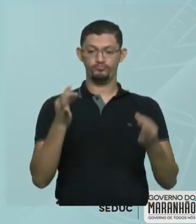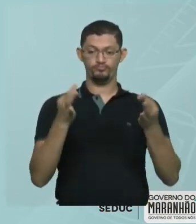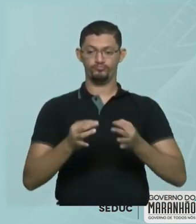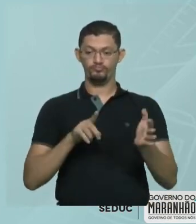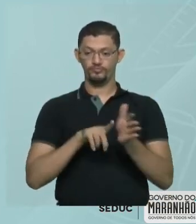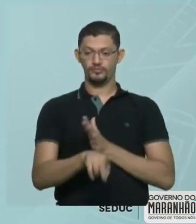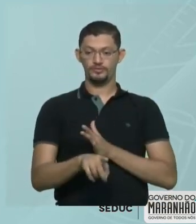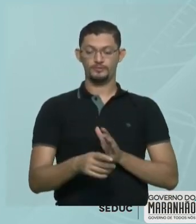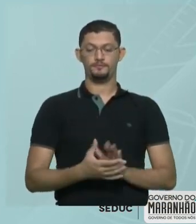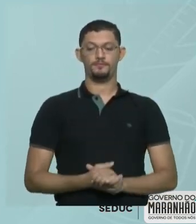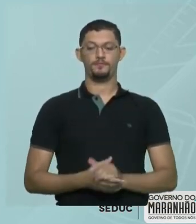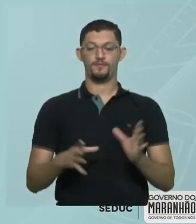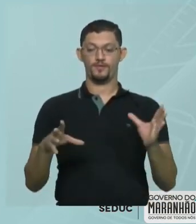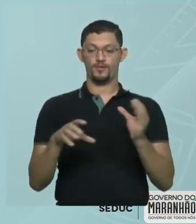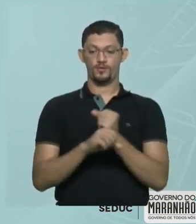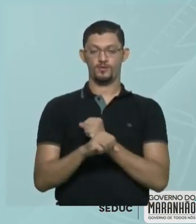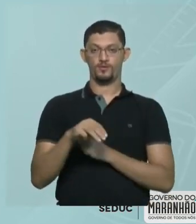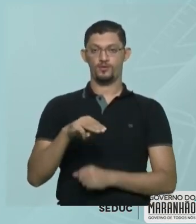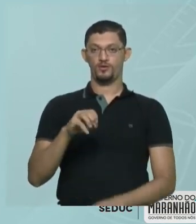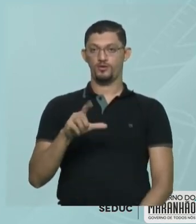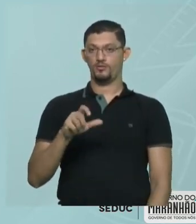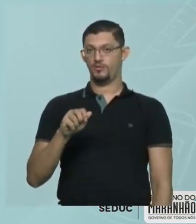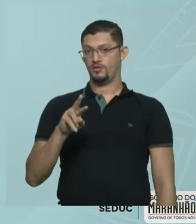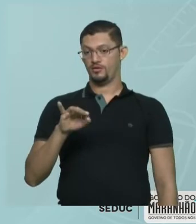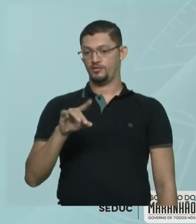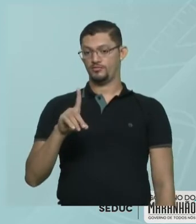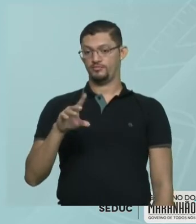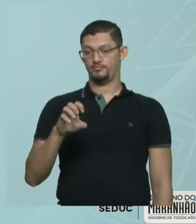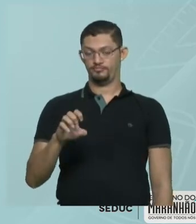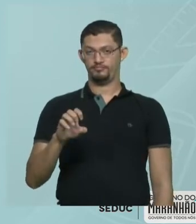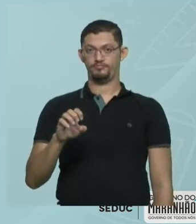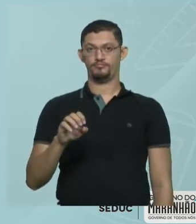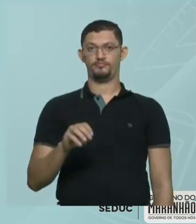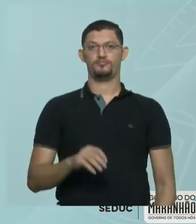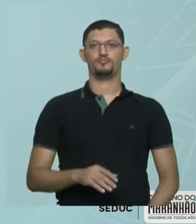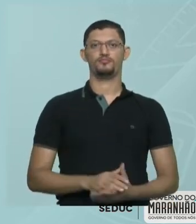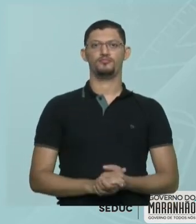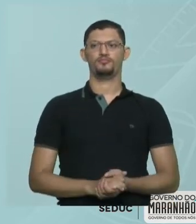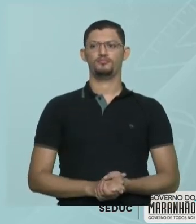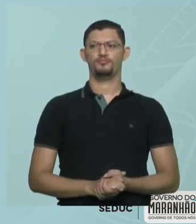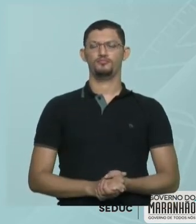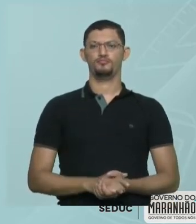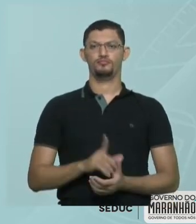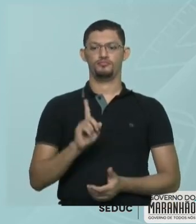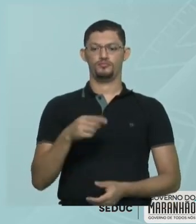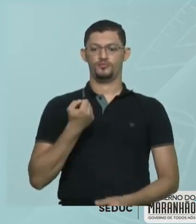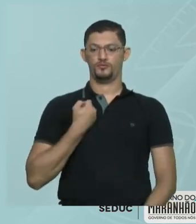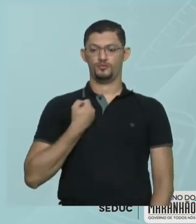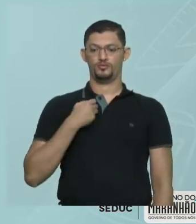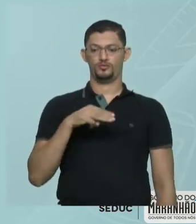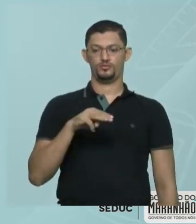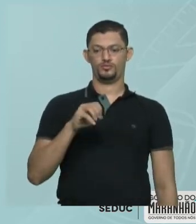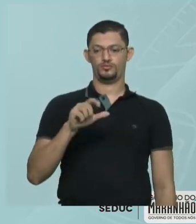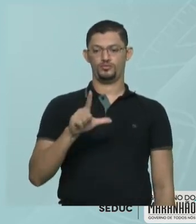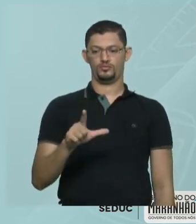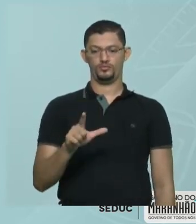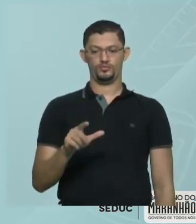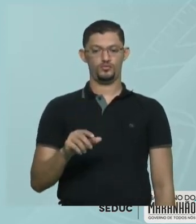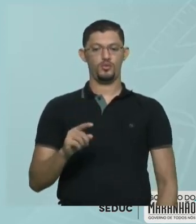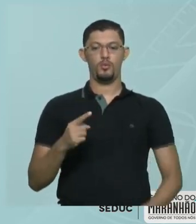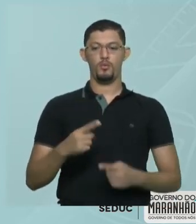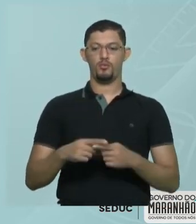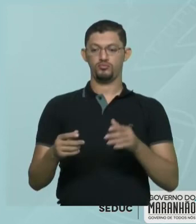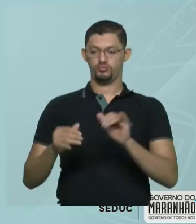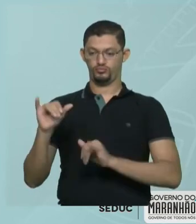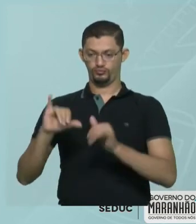que é para você calcular a molaridade, molaridade, vou recapitular contigo aqui, molaridade é número de mols por volume da